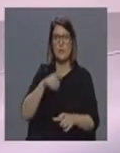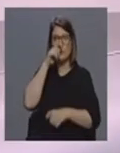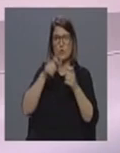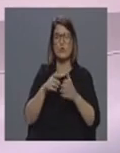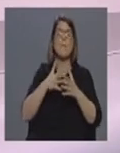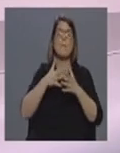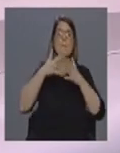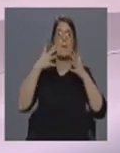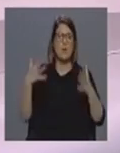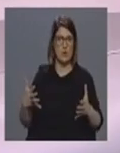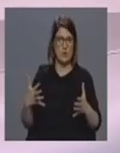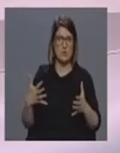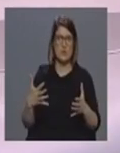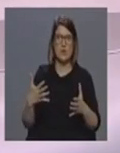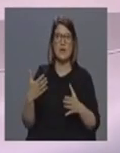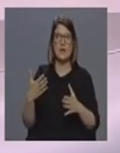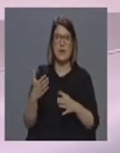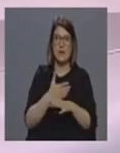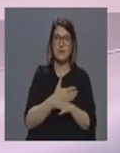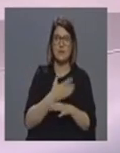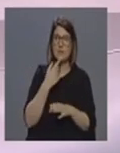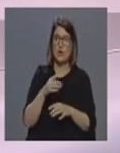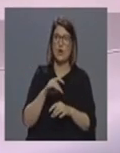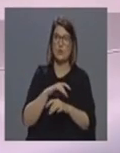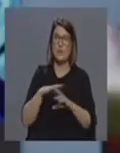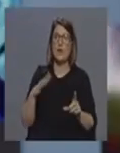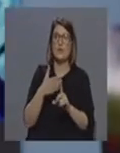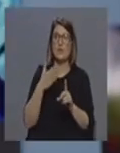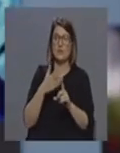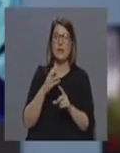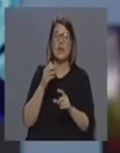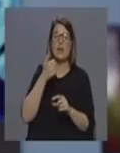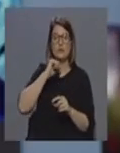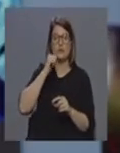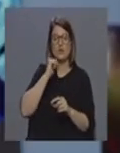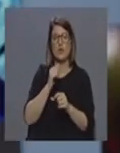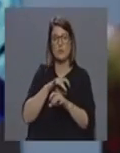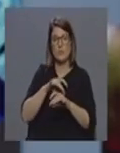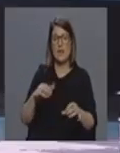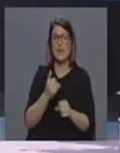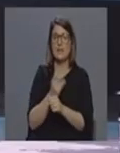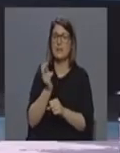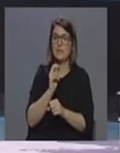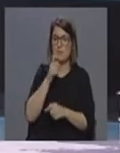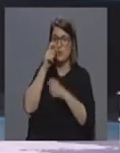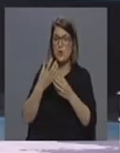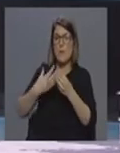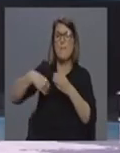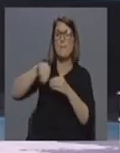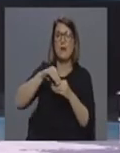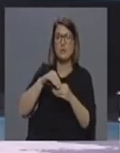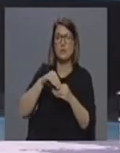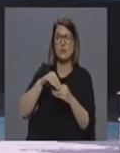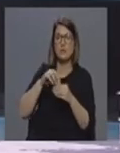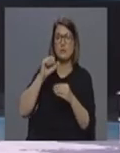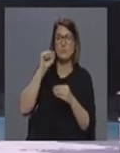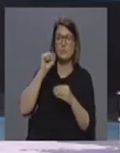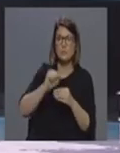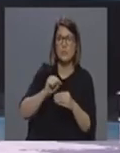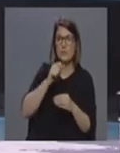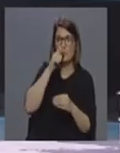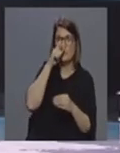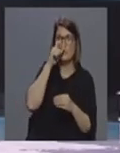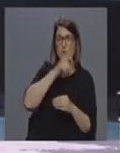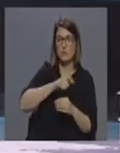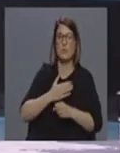quando falava há pouco no reforço no hospital de referência dos Açores o hospital da terceira de recursos humanos seria na mobilidade dos